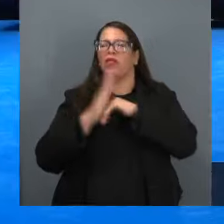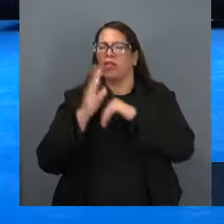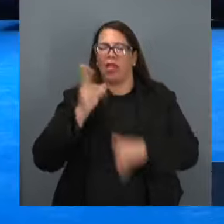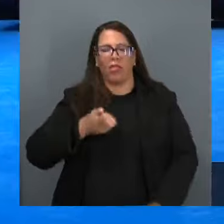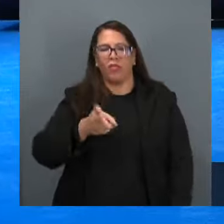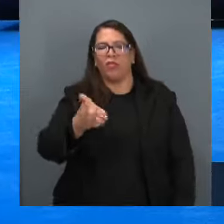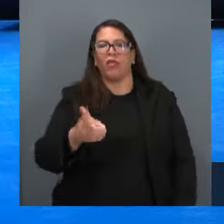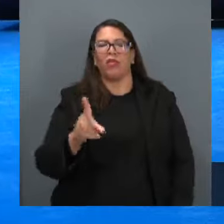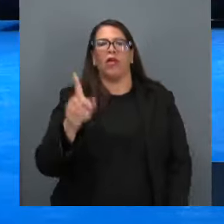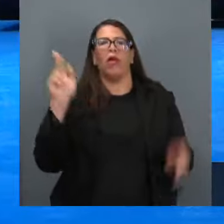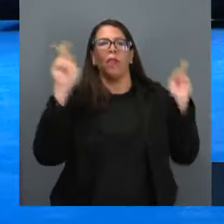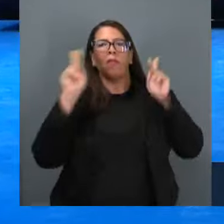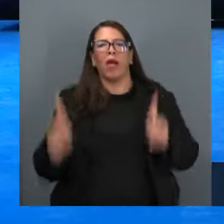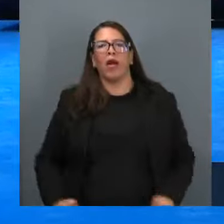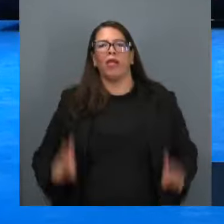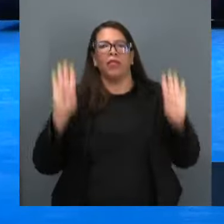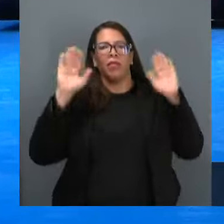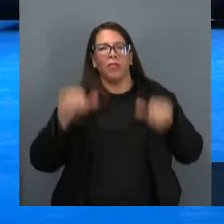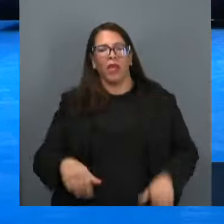Paz e bem, senhor presidente,